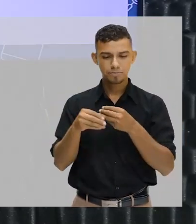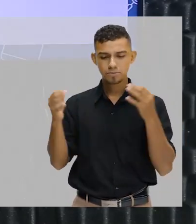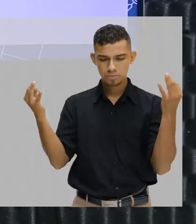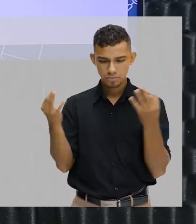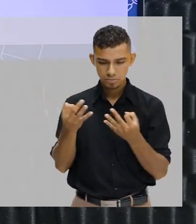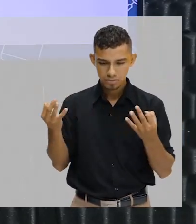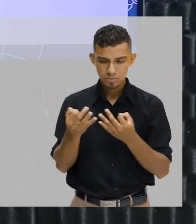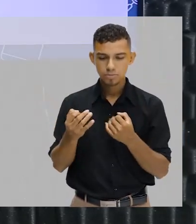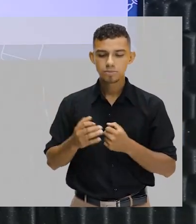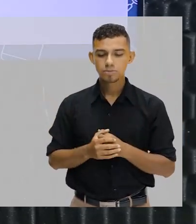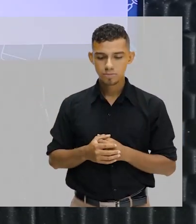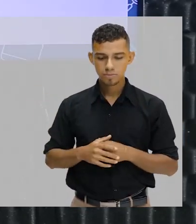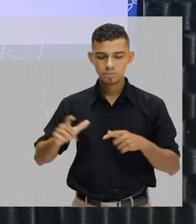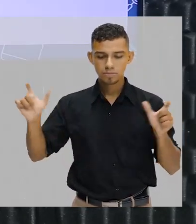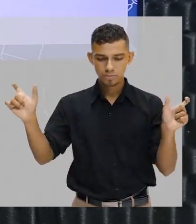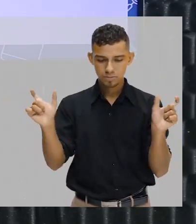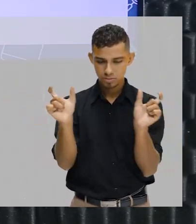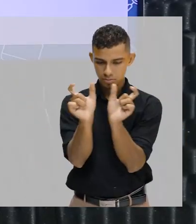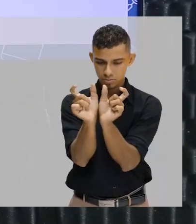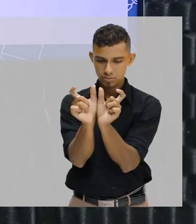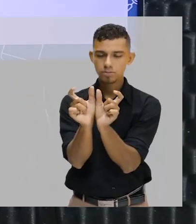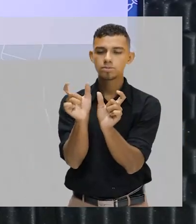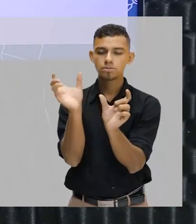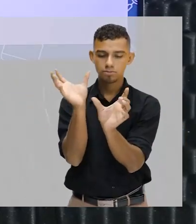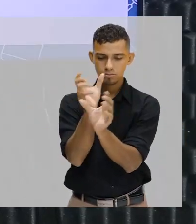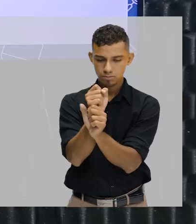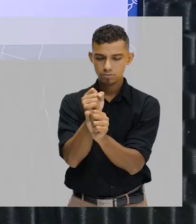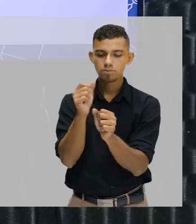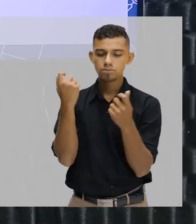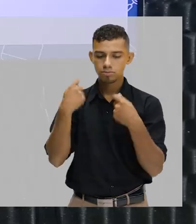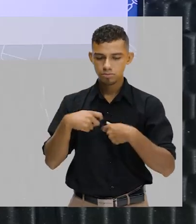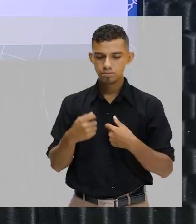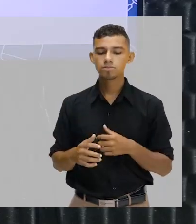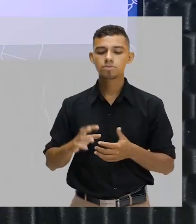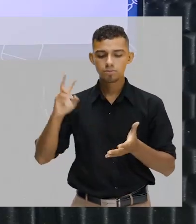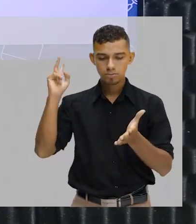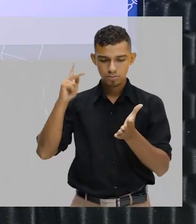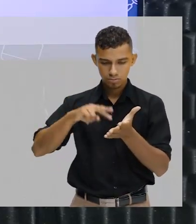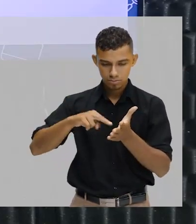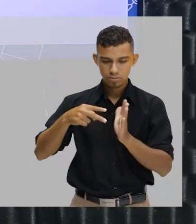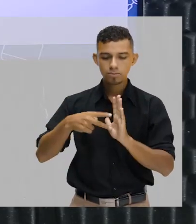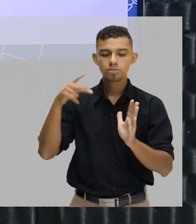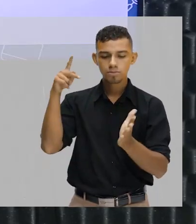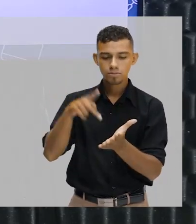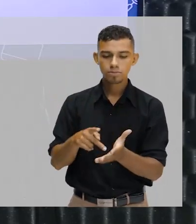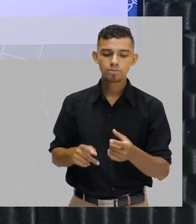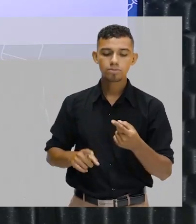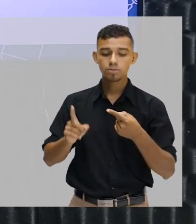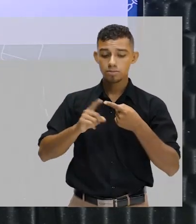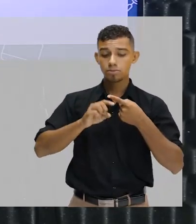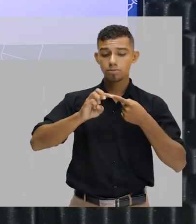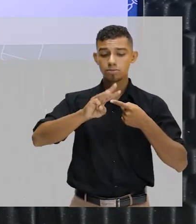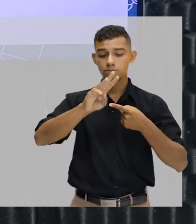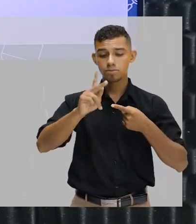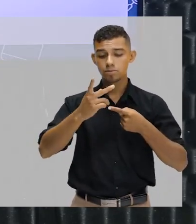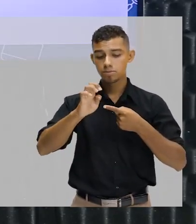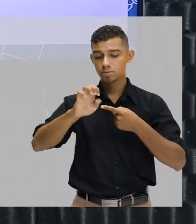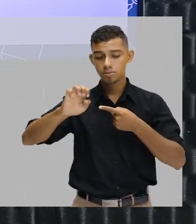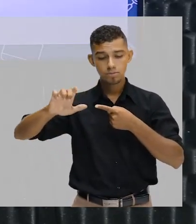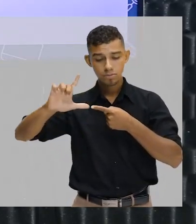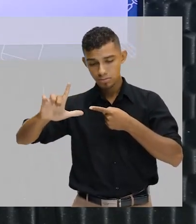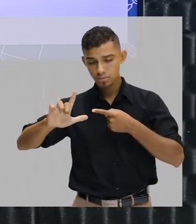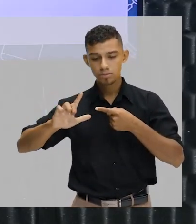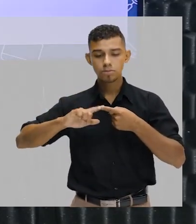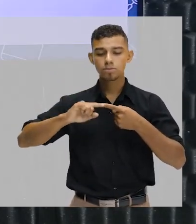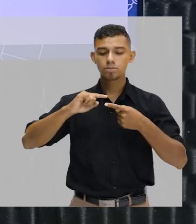perfeita. Juntei as duas palavras e as duas palavras mantiveram o seu sentido original. Wheel significa roda,